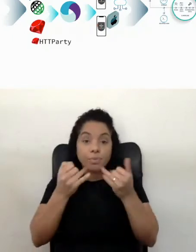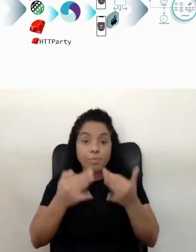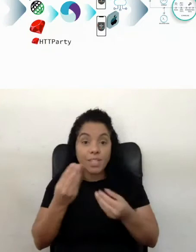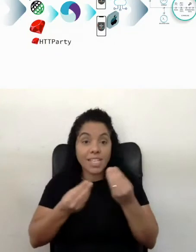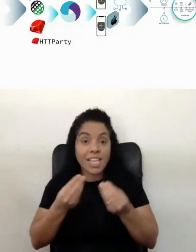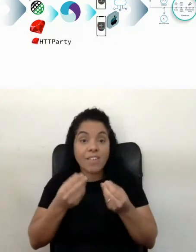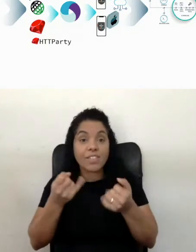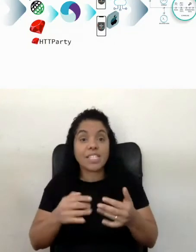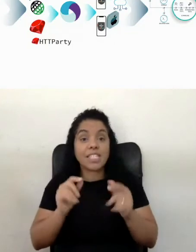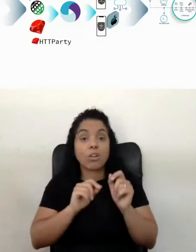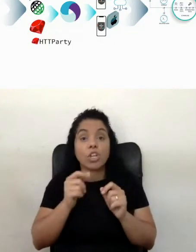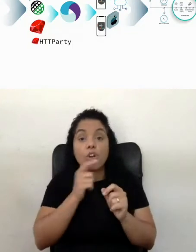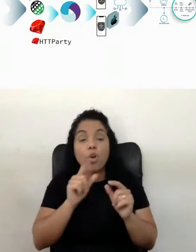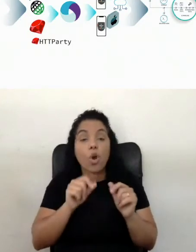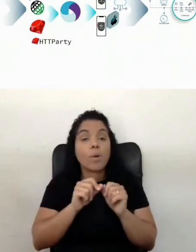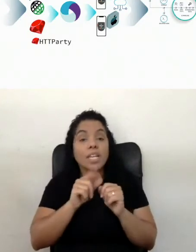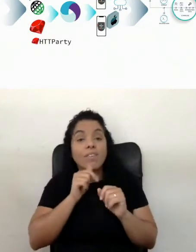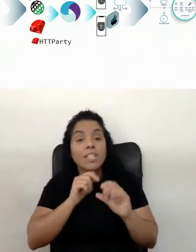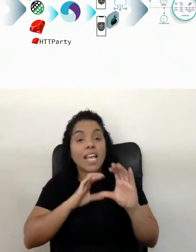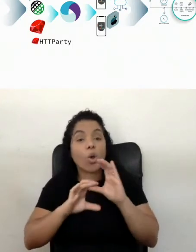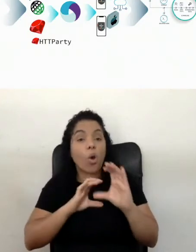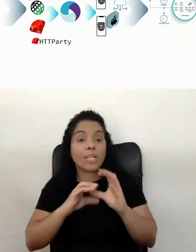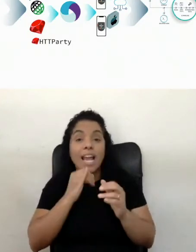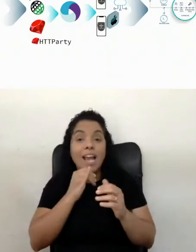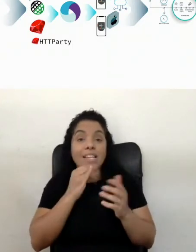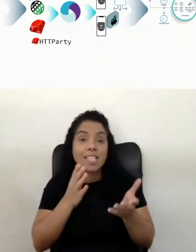de como que vai ser a comunicação, por exemplo,